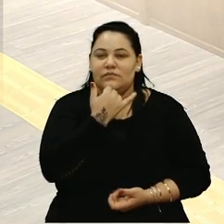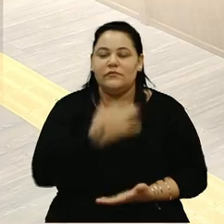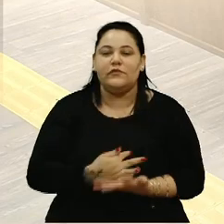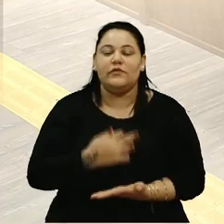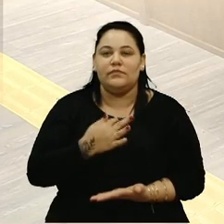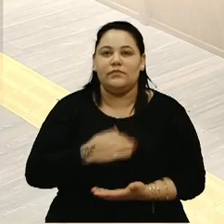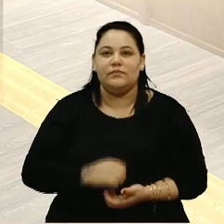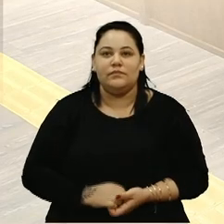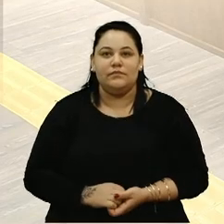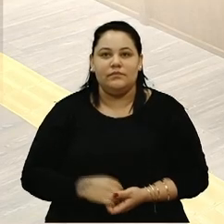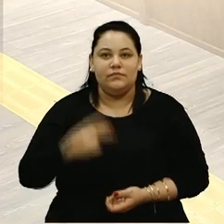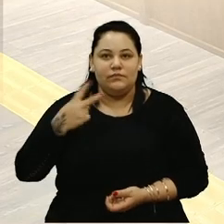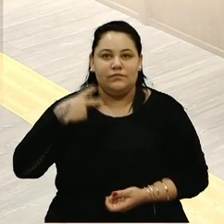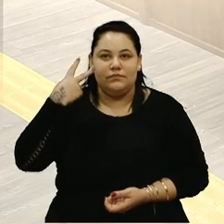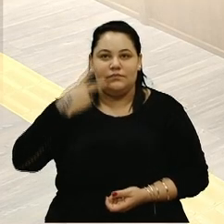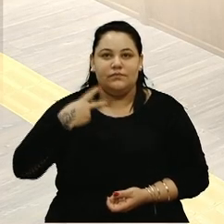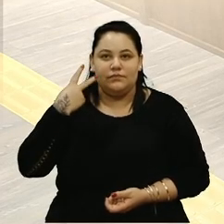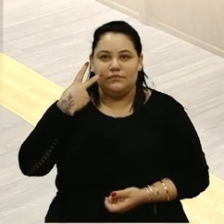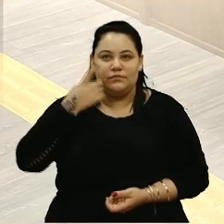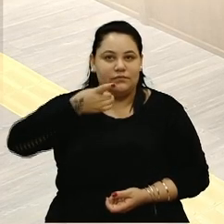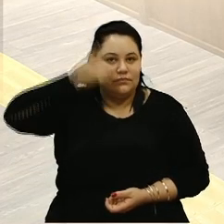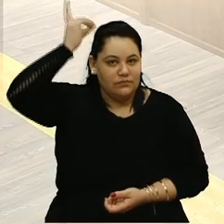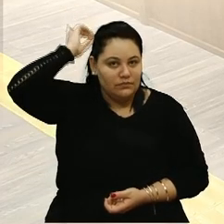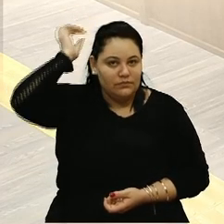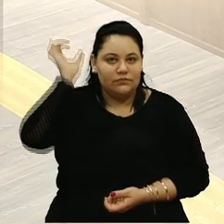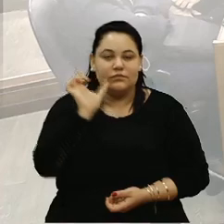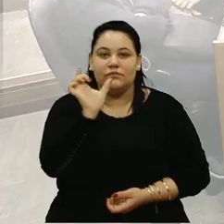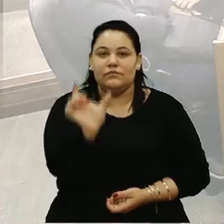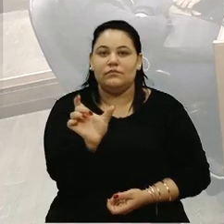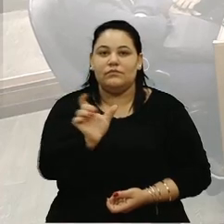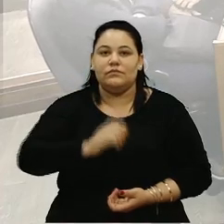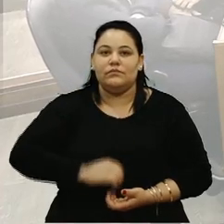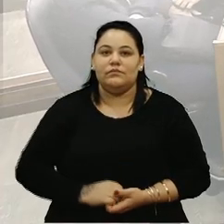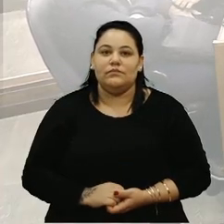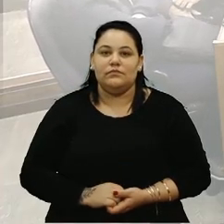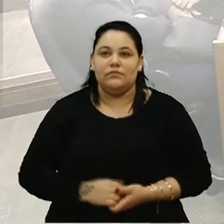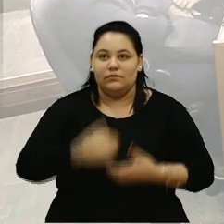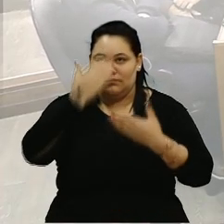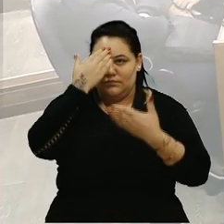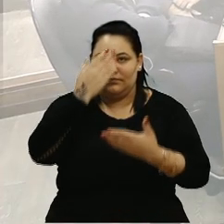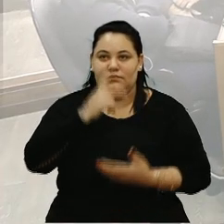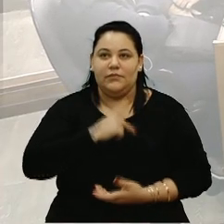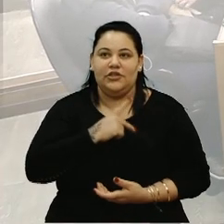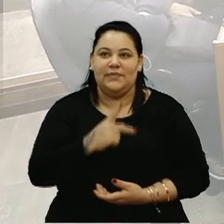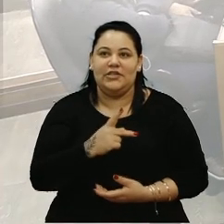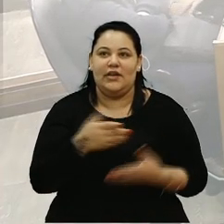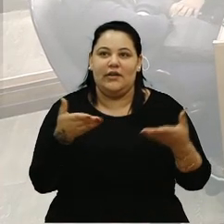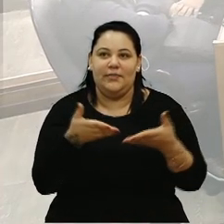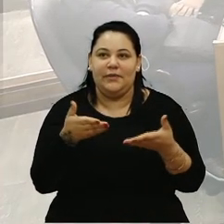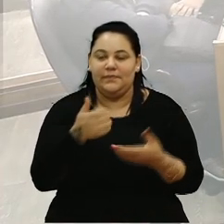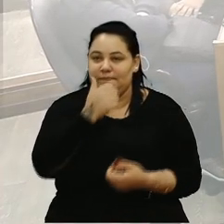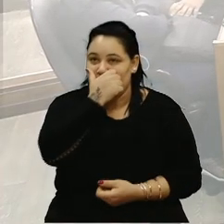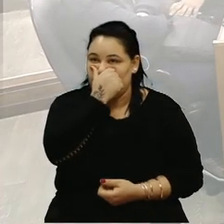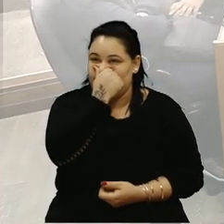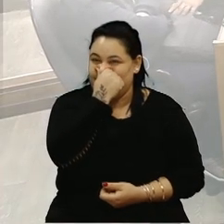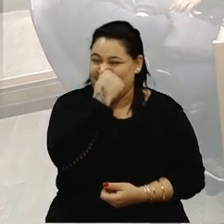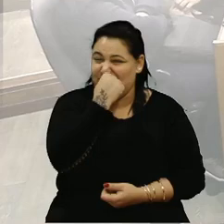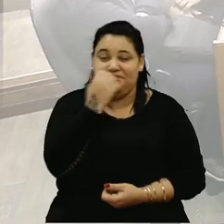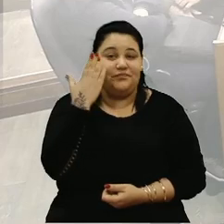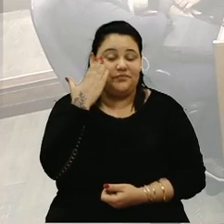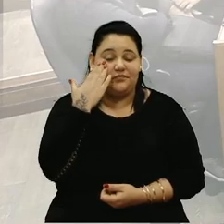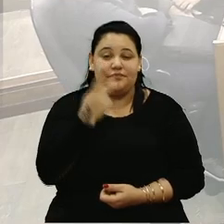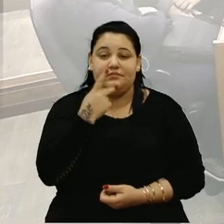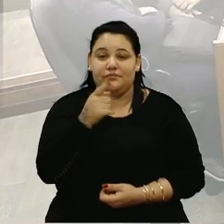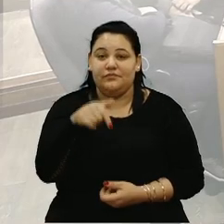ausente, vereador Lucas Dio, com a palavra. Obrigado, presidente. Gostaria de dizer que este ano de